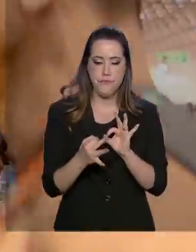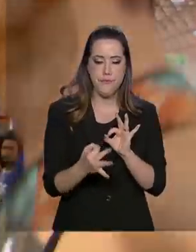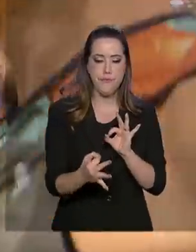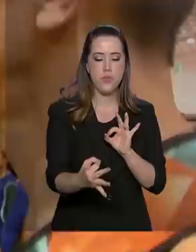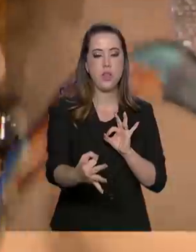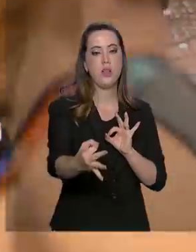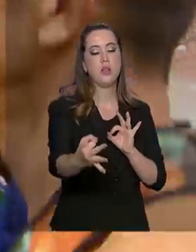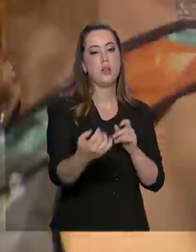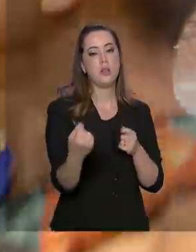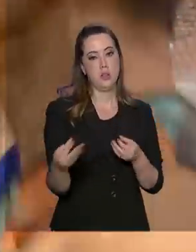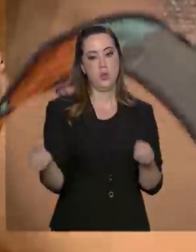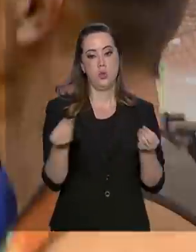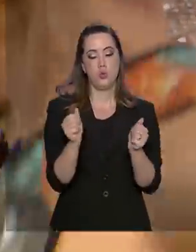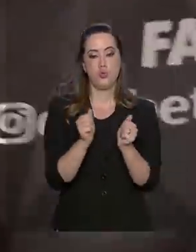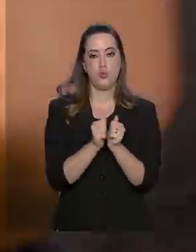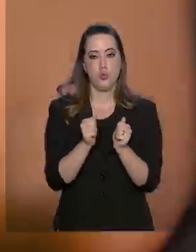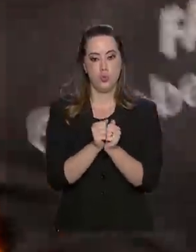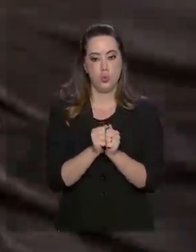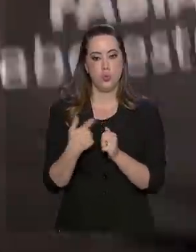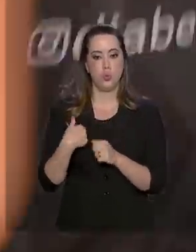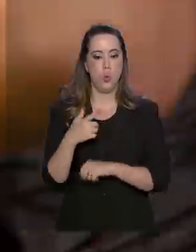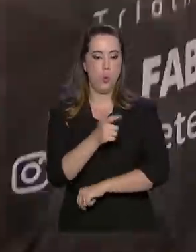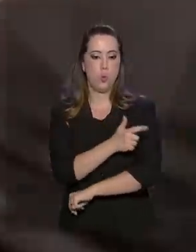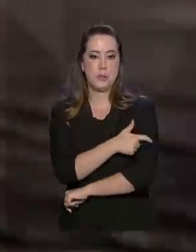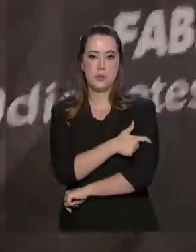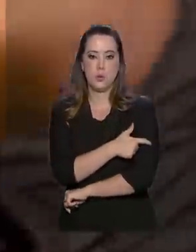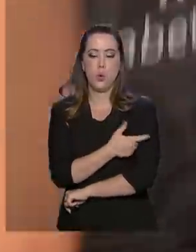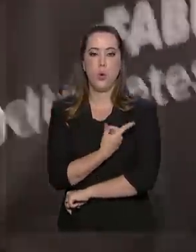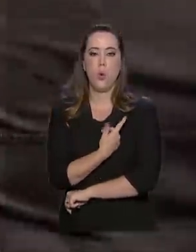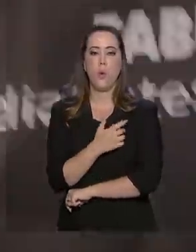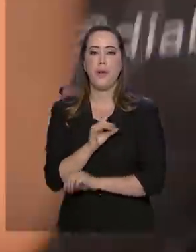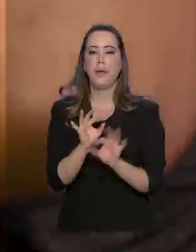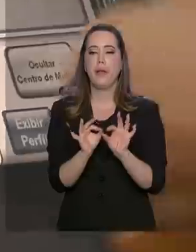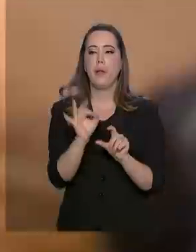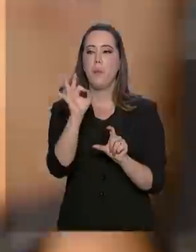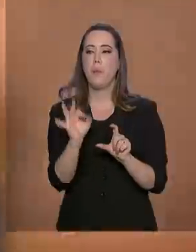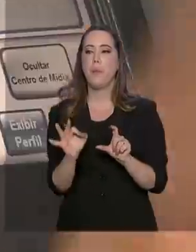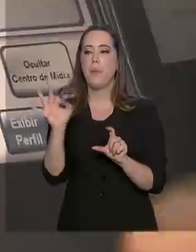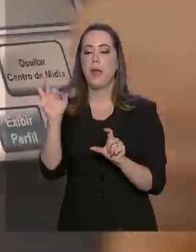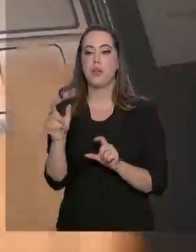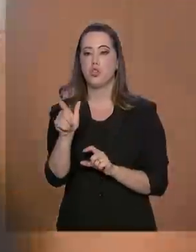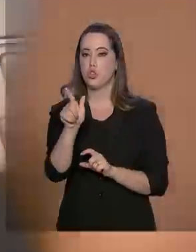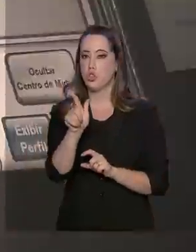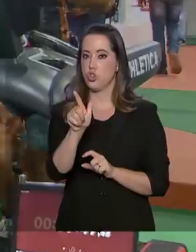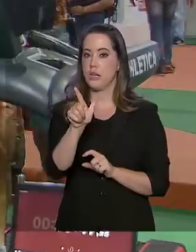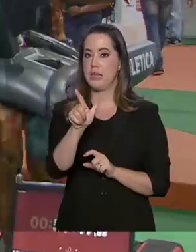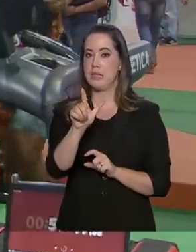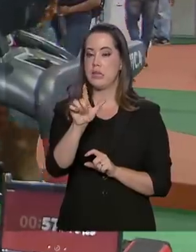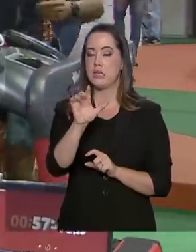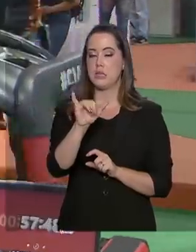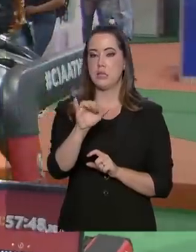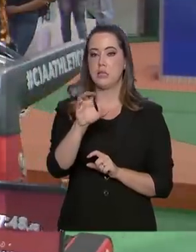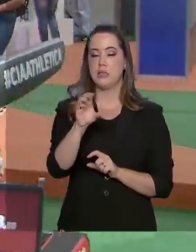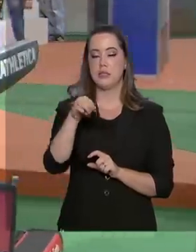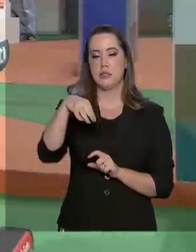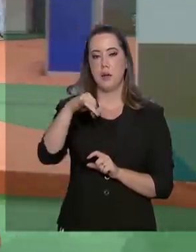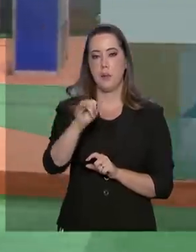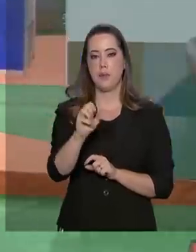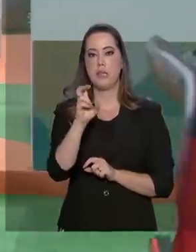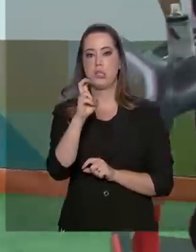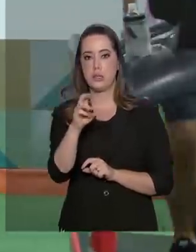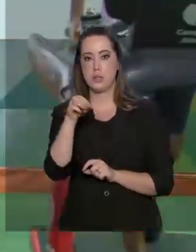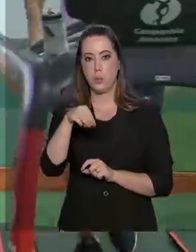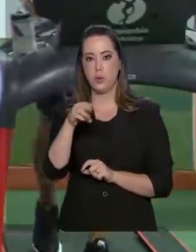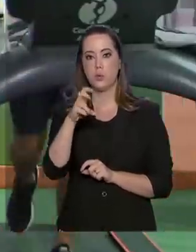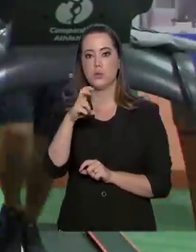períodos, ele traz em seu corpo um sensor que mede a glicemia a cada 5 minutos. Se for necessário, a